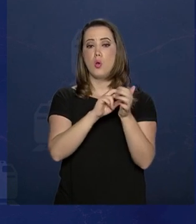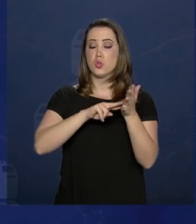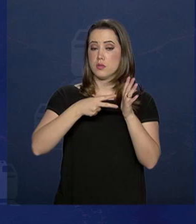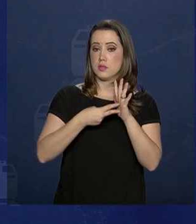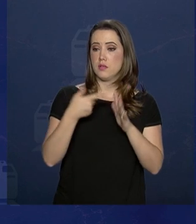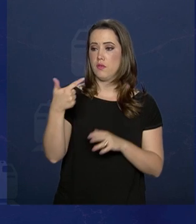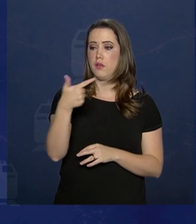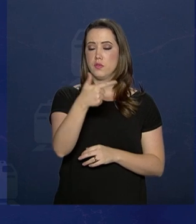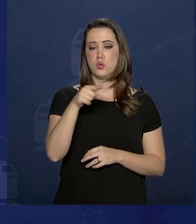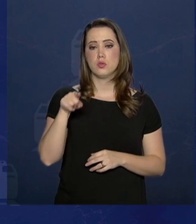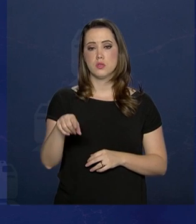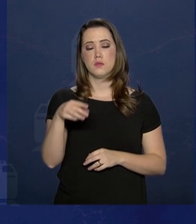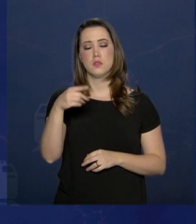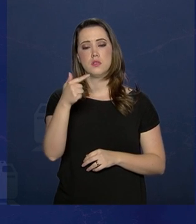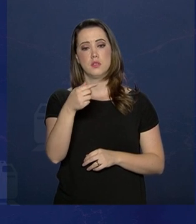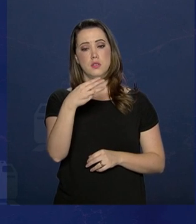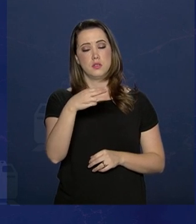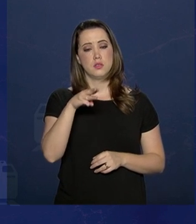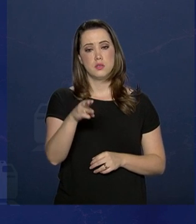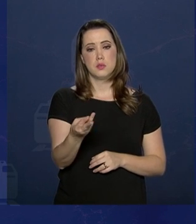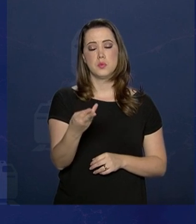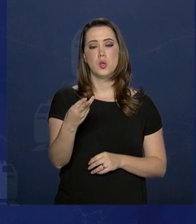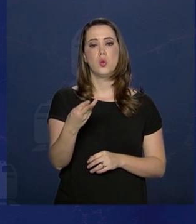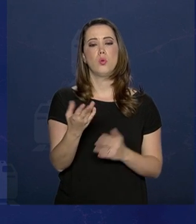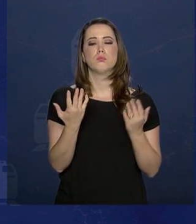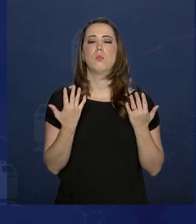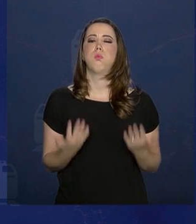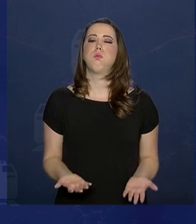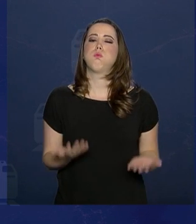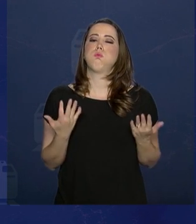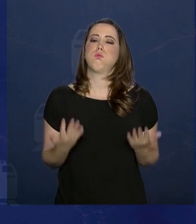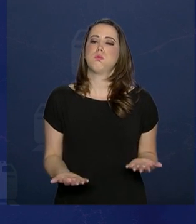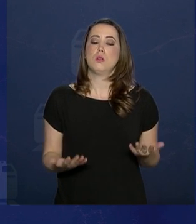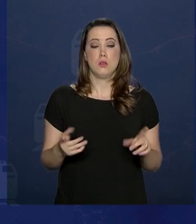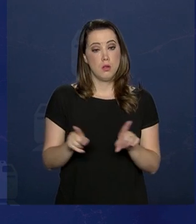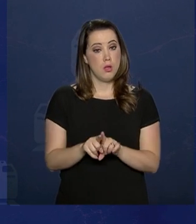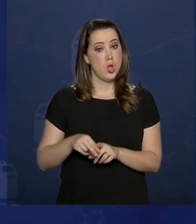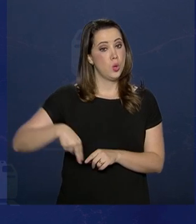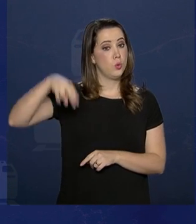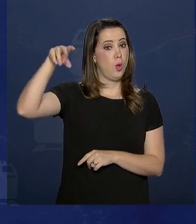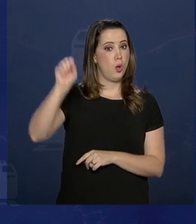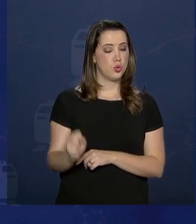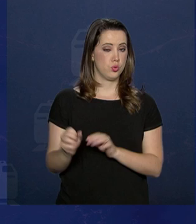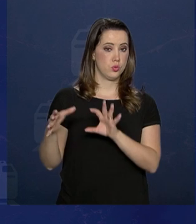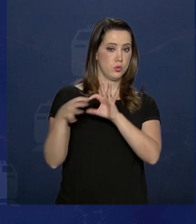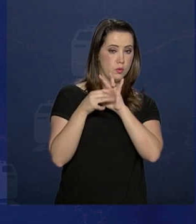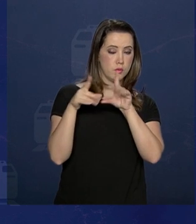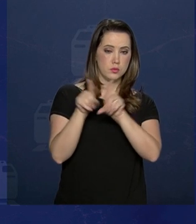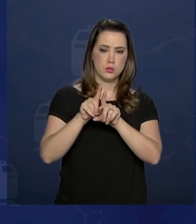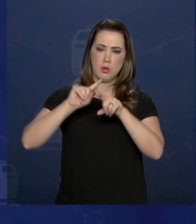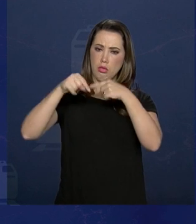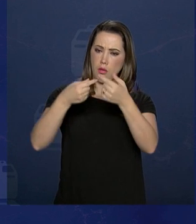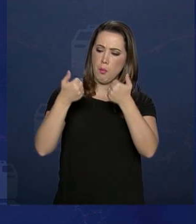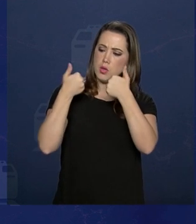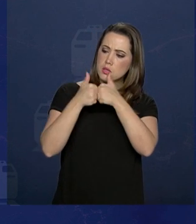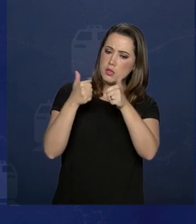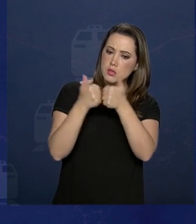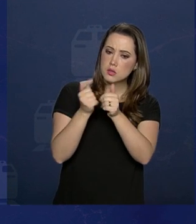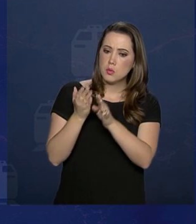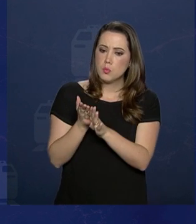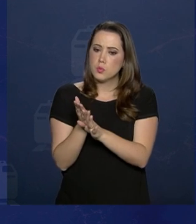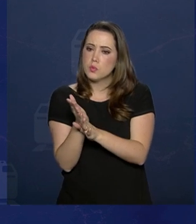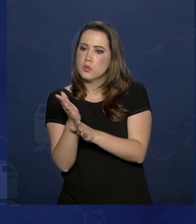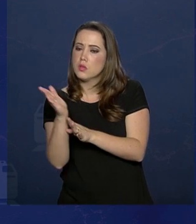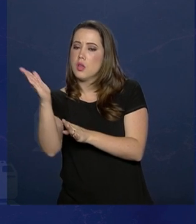,73 milhões de toneladas de carga. Com a Ferrovia Norte Sul, a ideia é que a produção seja depois escoada pela malha